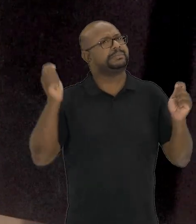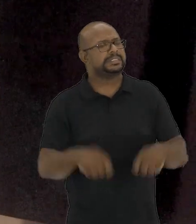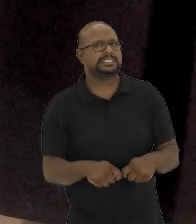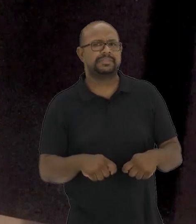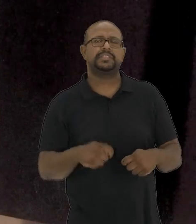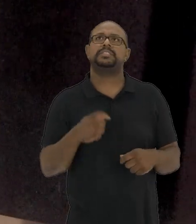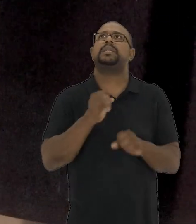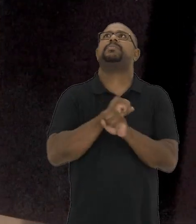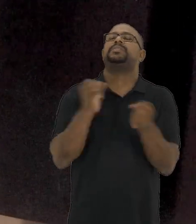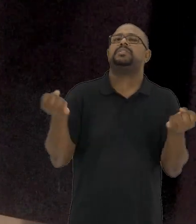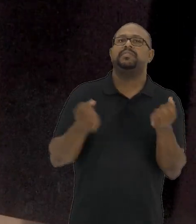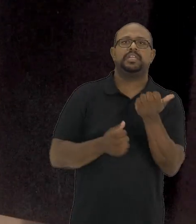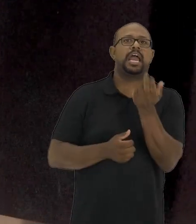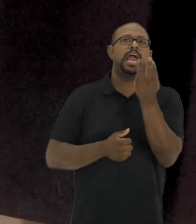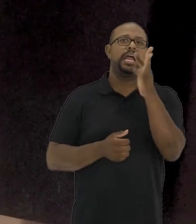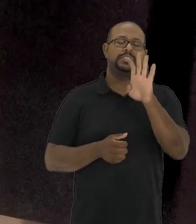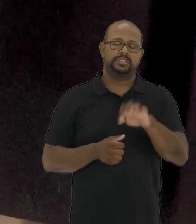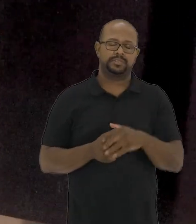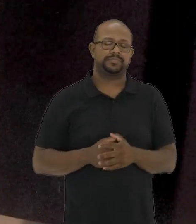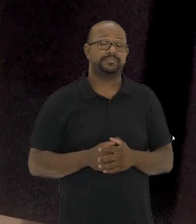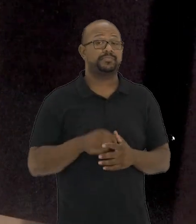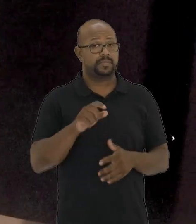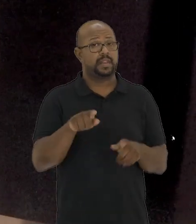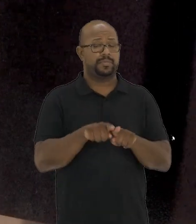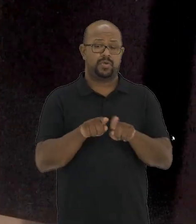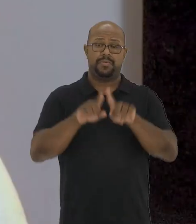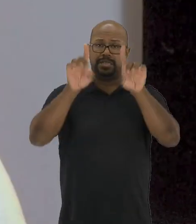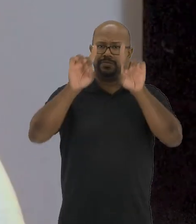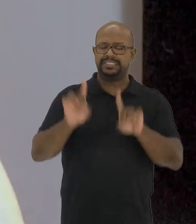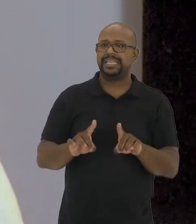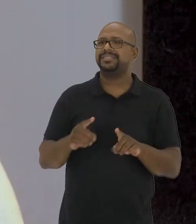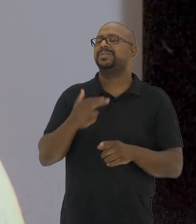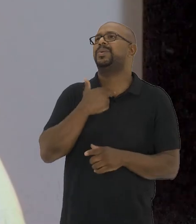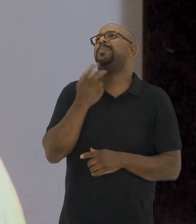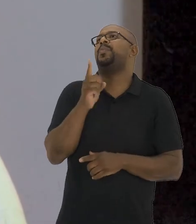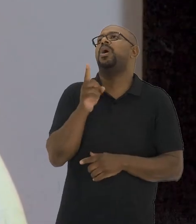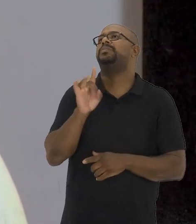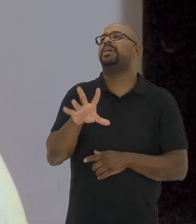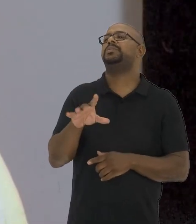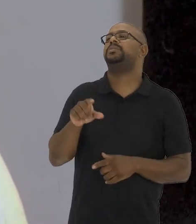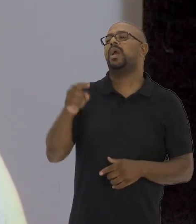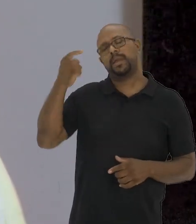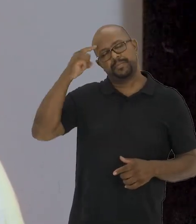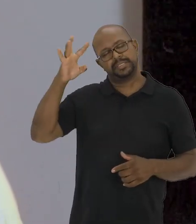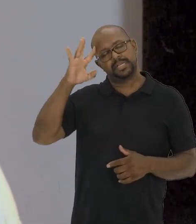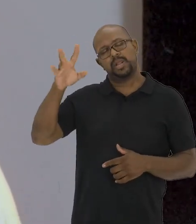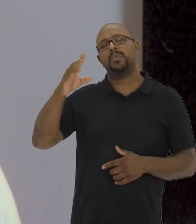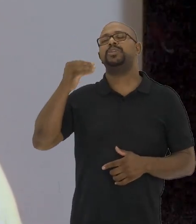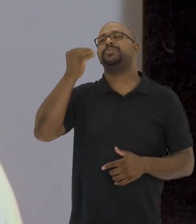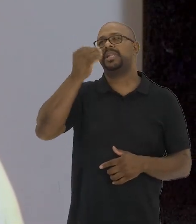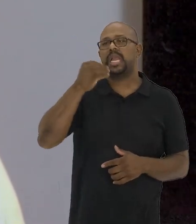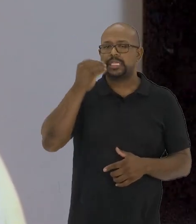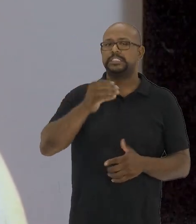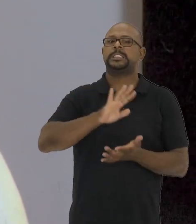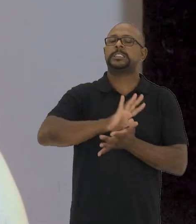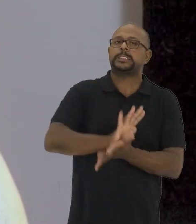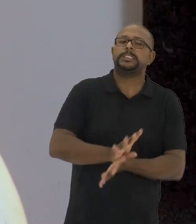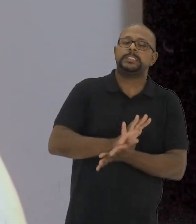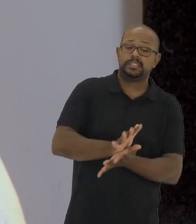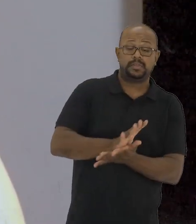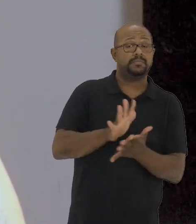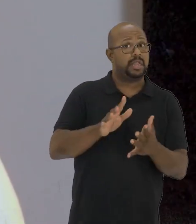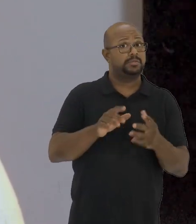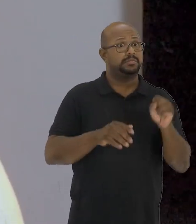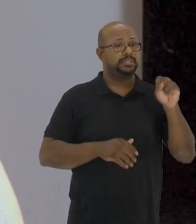que pensamos as dimensões possíveis e impossíveis da arte, assim como a deficiência que não pode mais ser pensada como